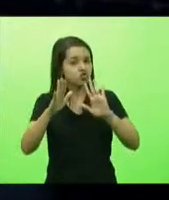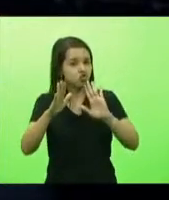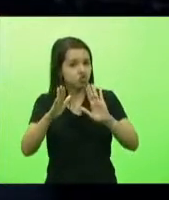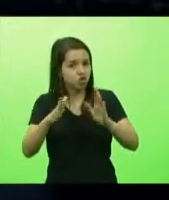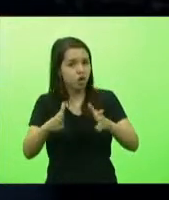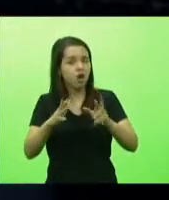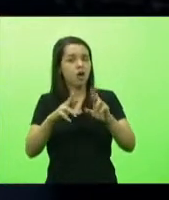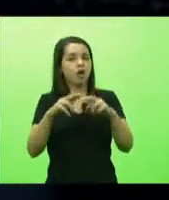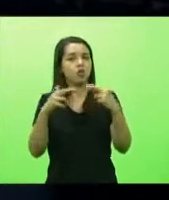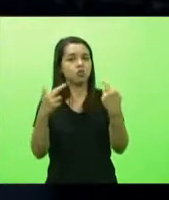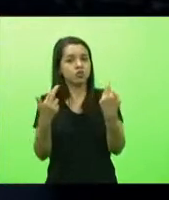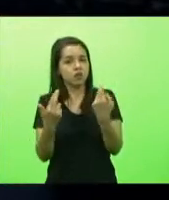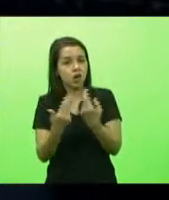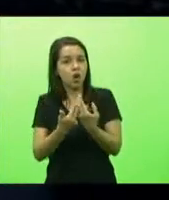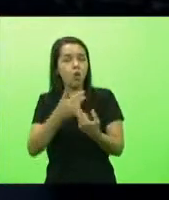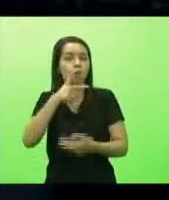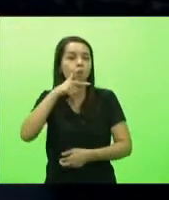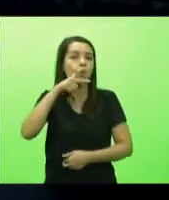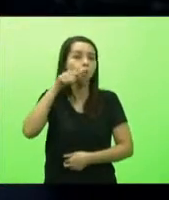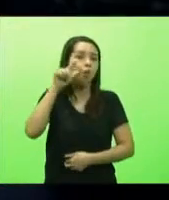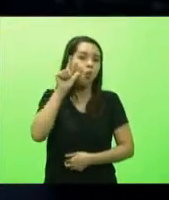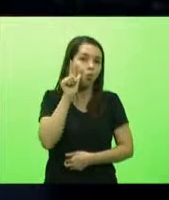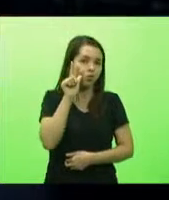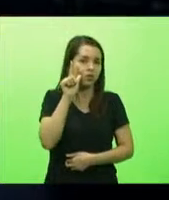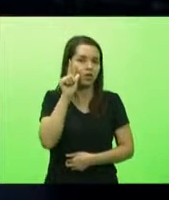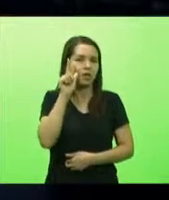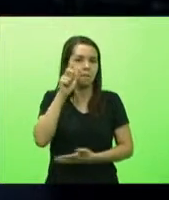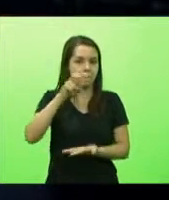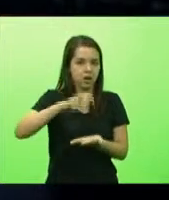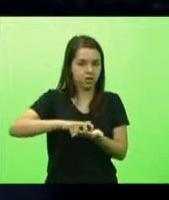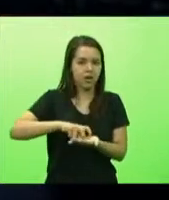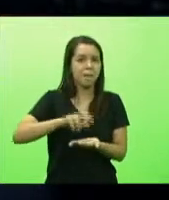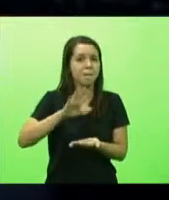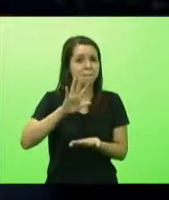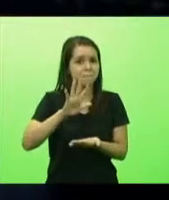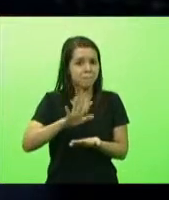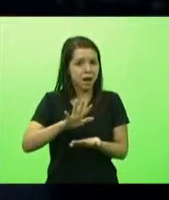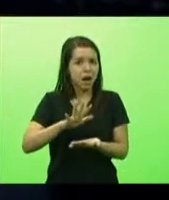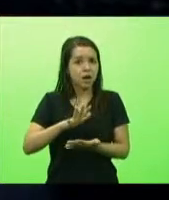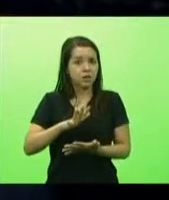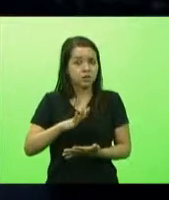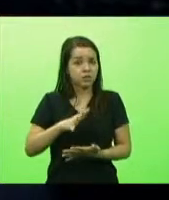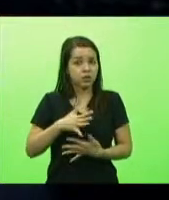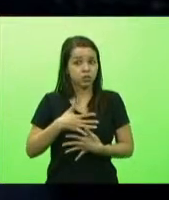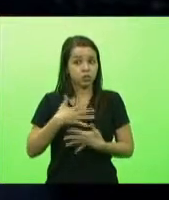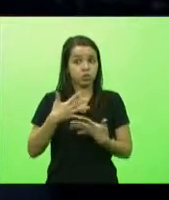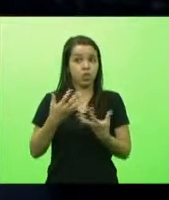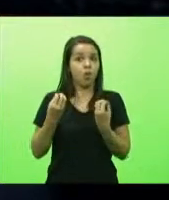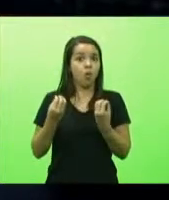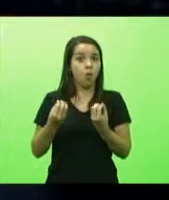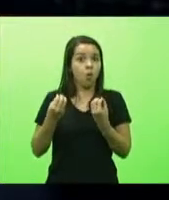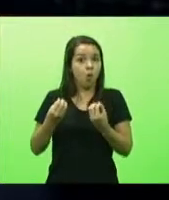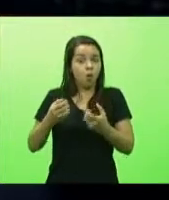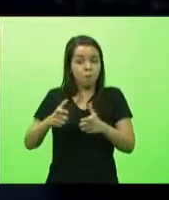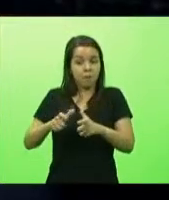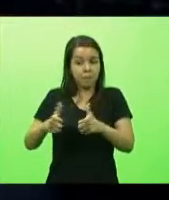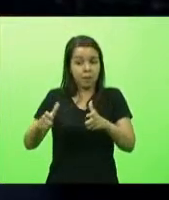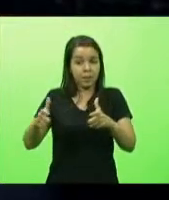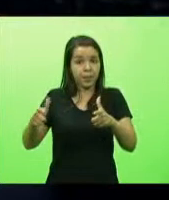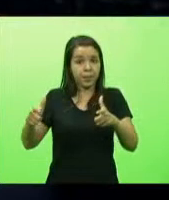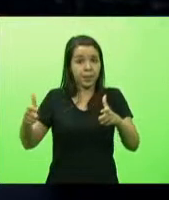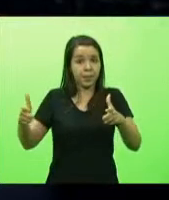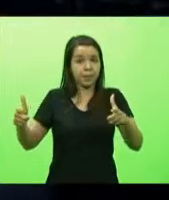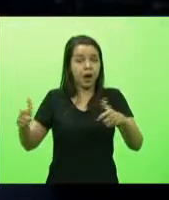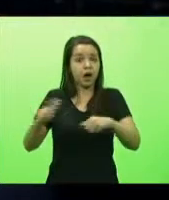pela manhã mas é assustador é o crescimento do número de casos em Chapecó e